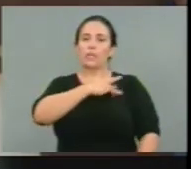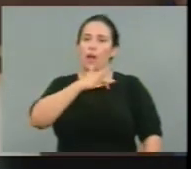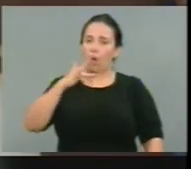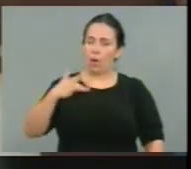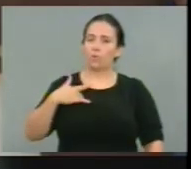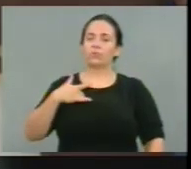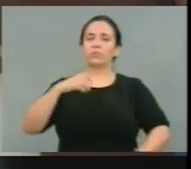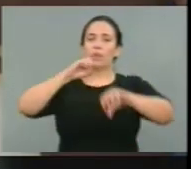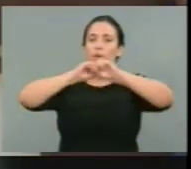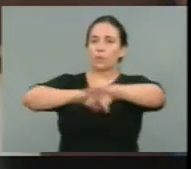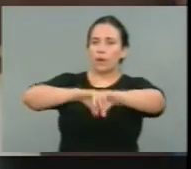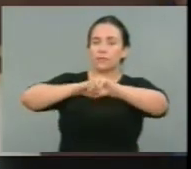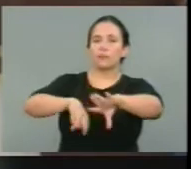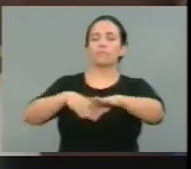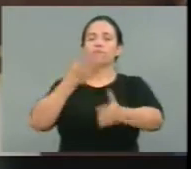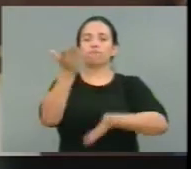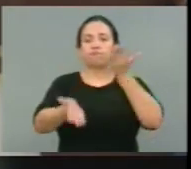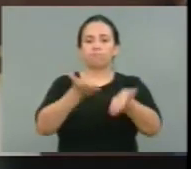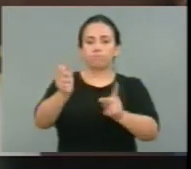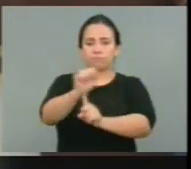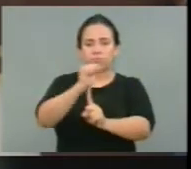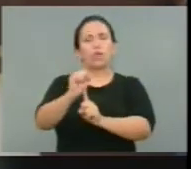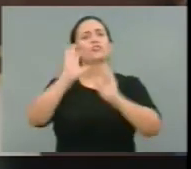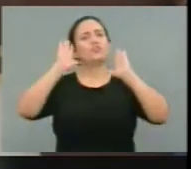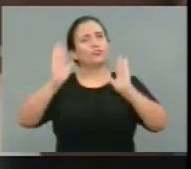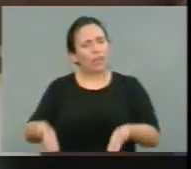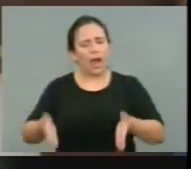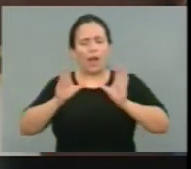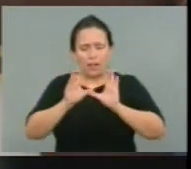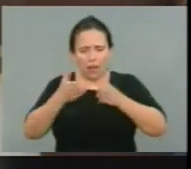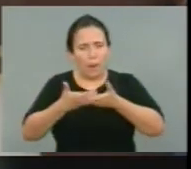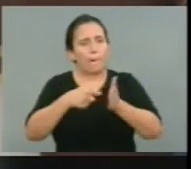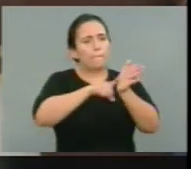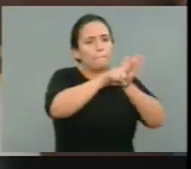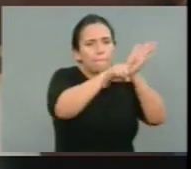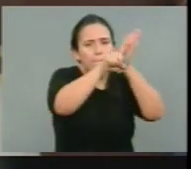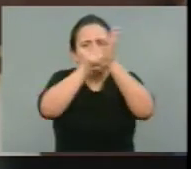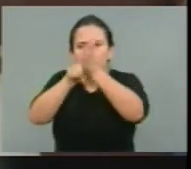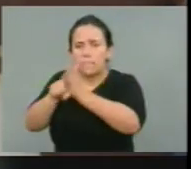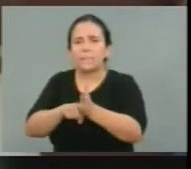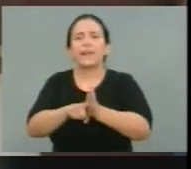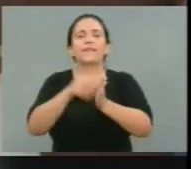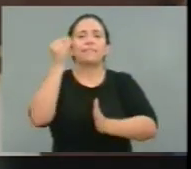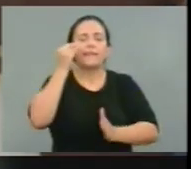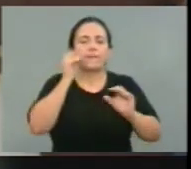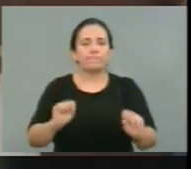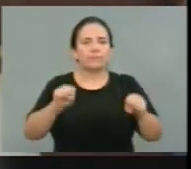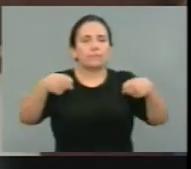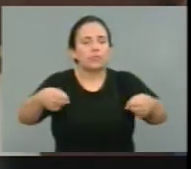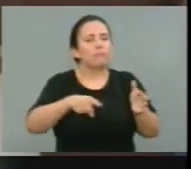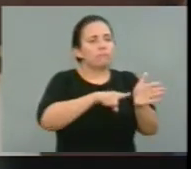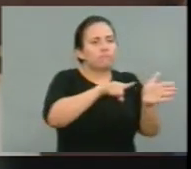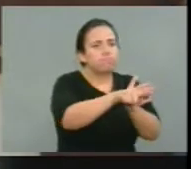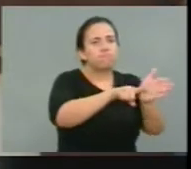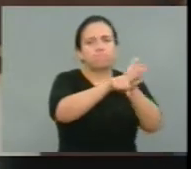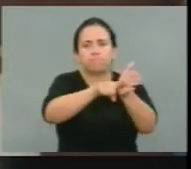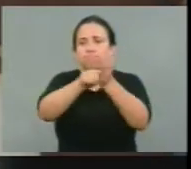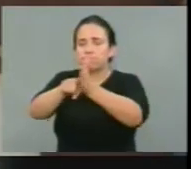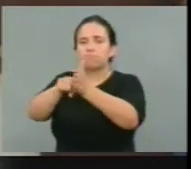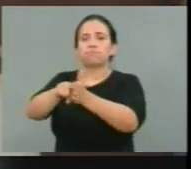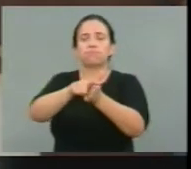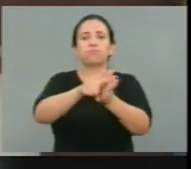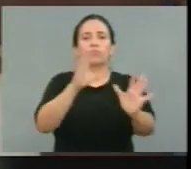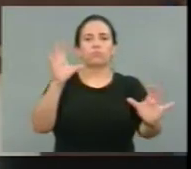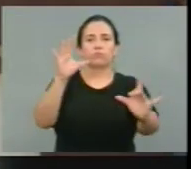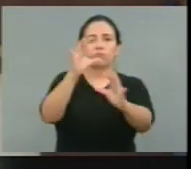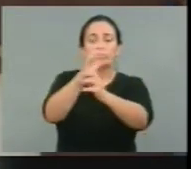georreferenciado. Nós recolhemos esses dados no nosso esforço de produzir informação. Dados, inclusive, da